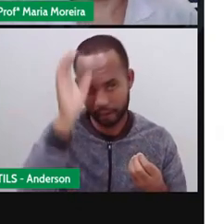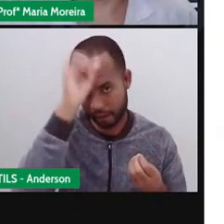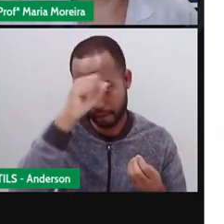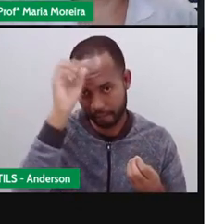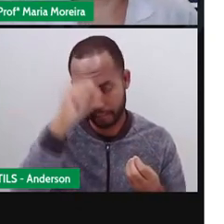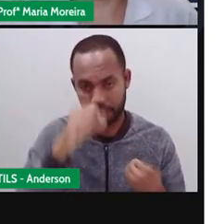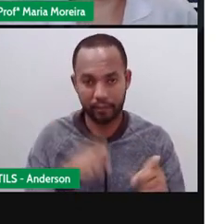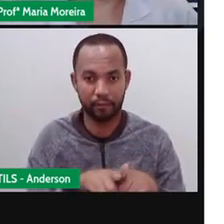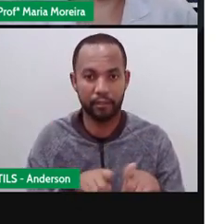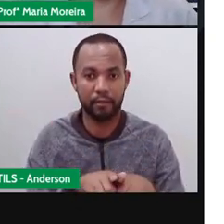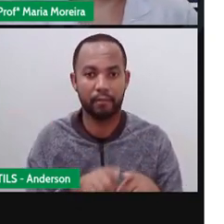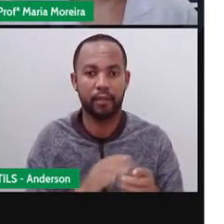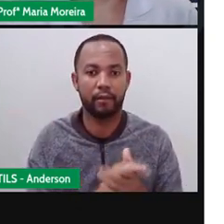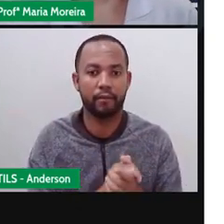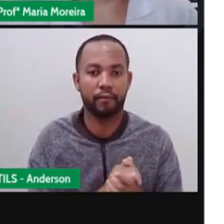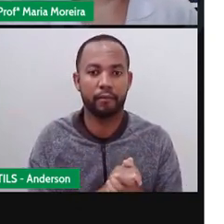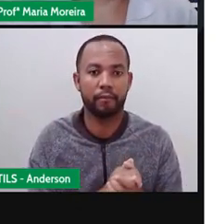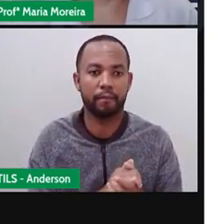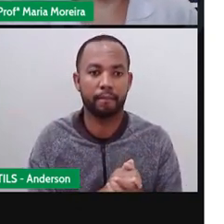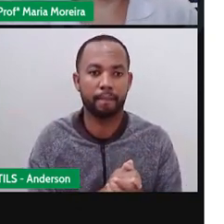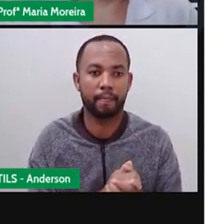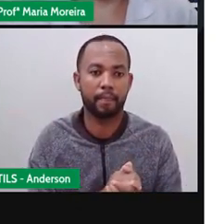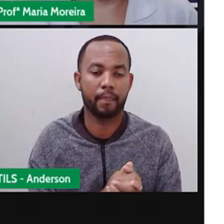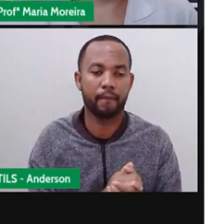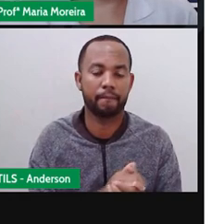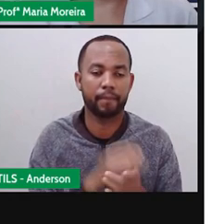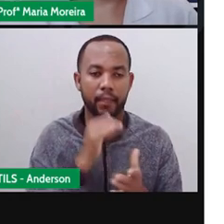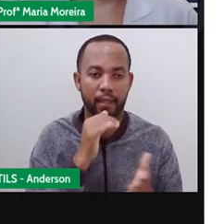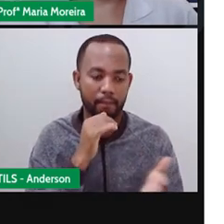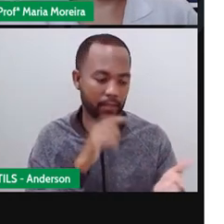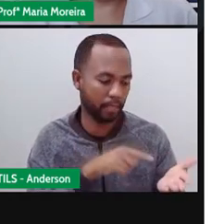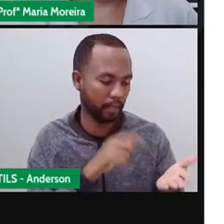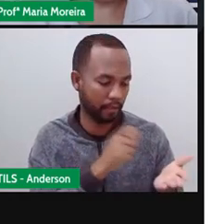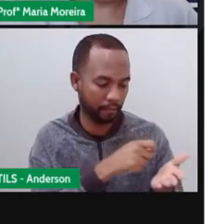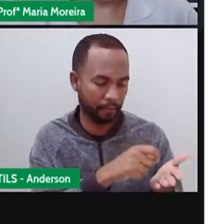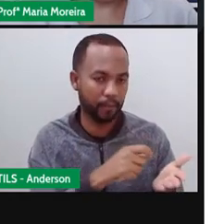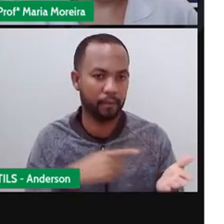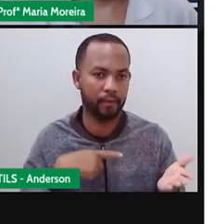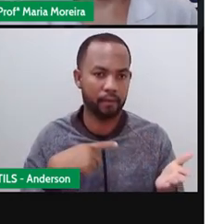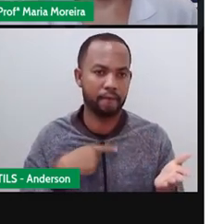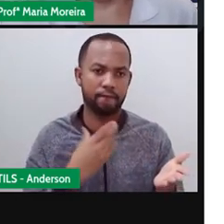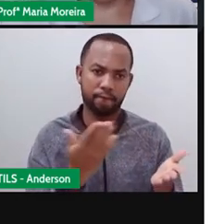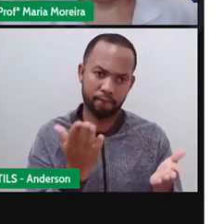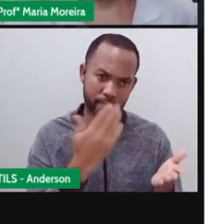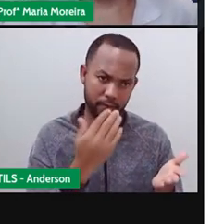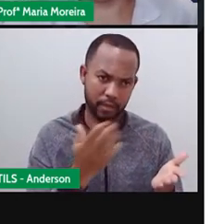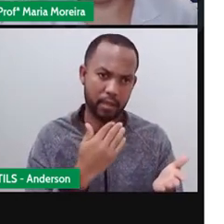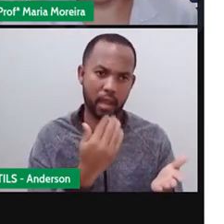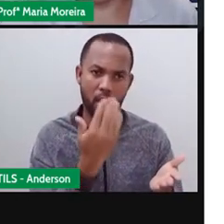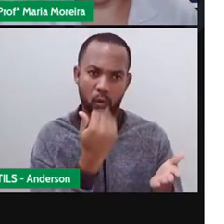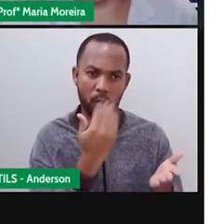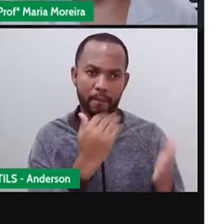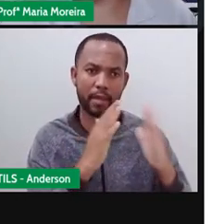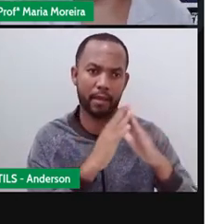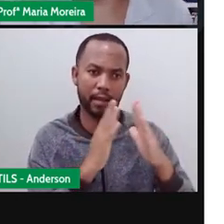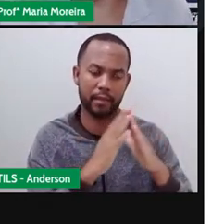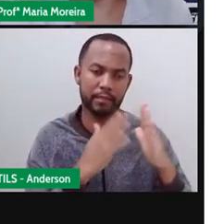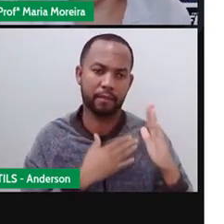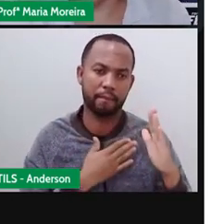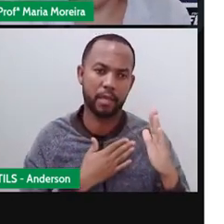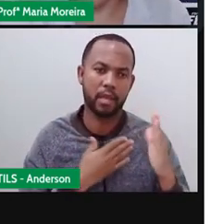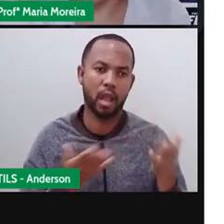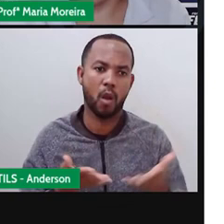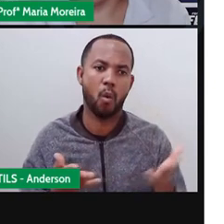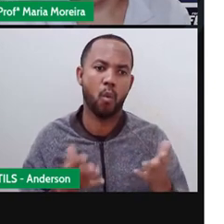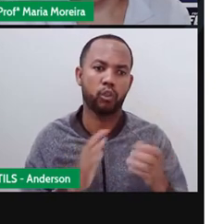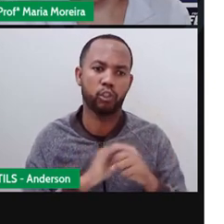Não é isso? Então no bilhete tem. Vim a jantar em minha casa hoje à noite. Ó, cegonha. Inclusive também não